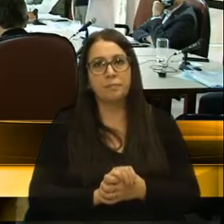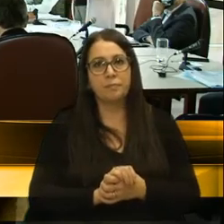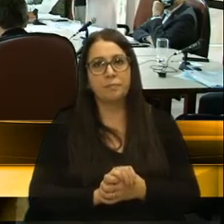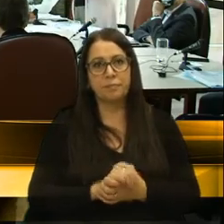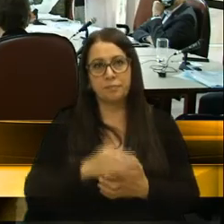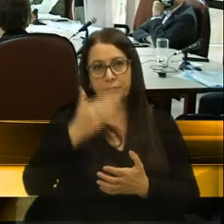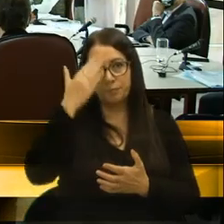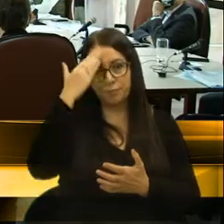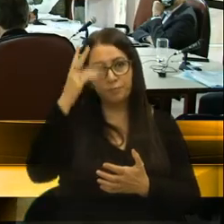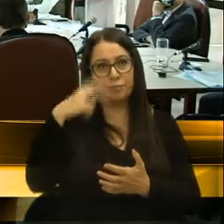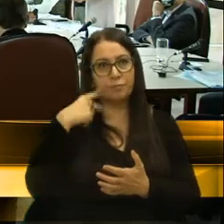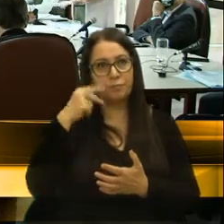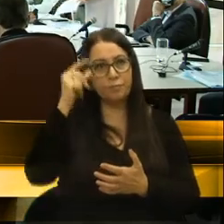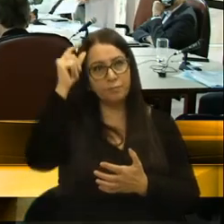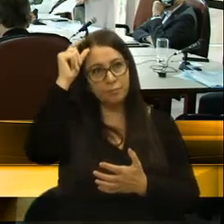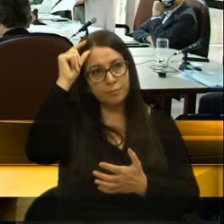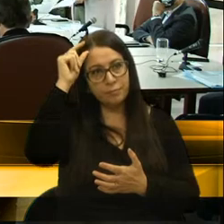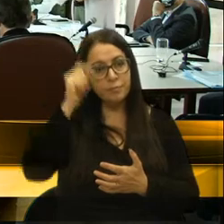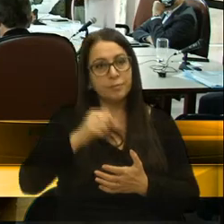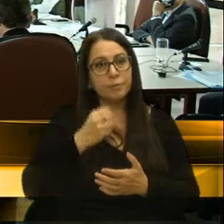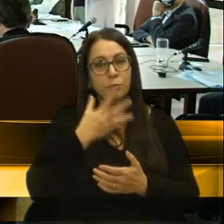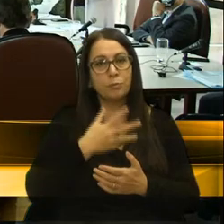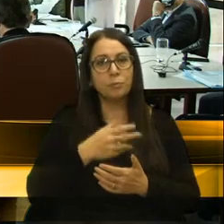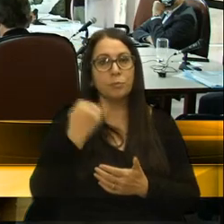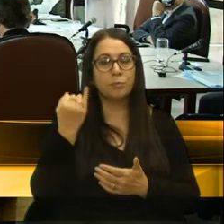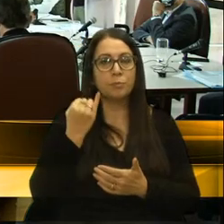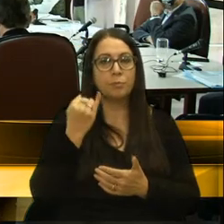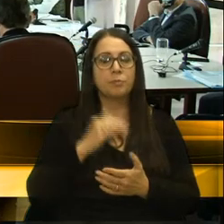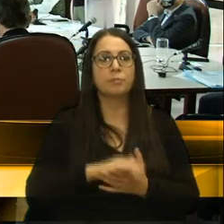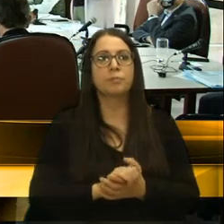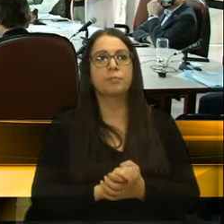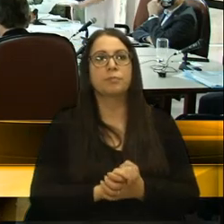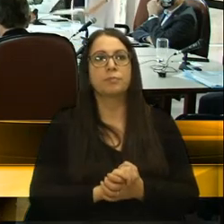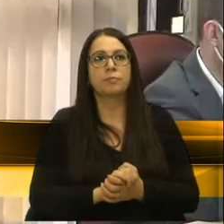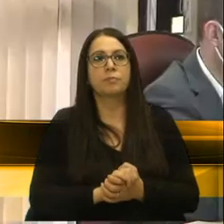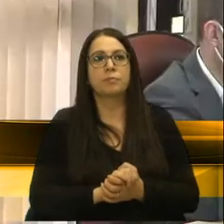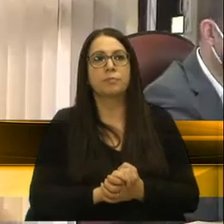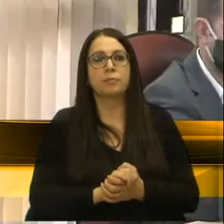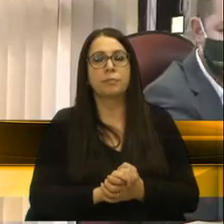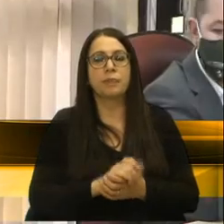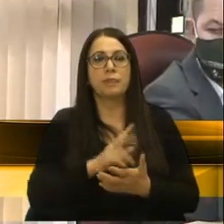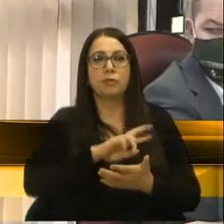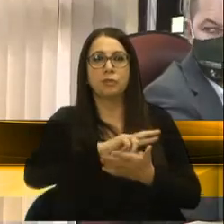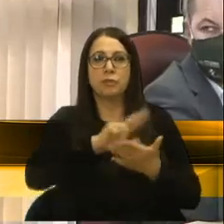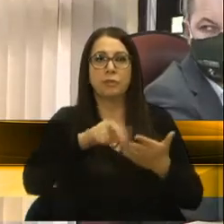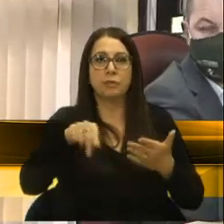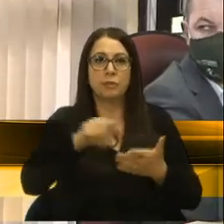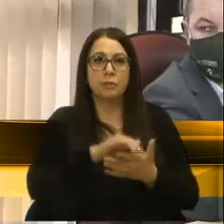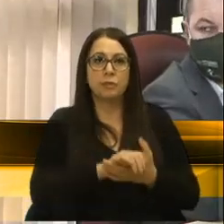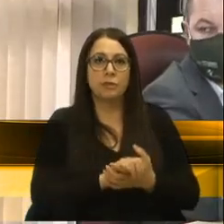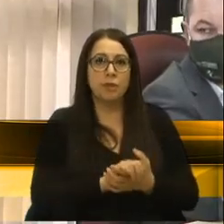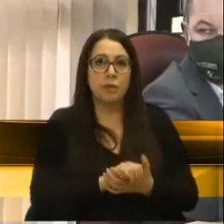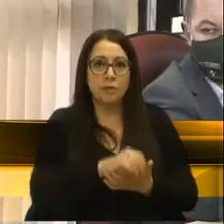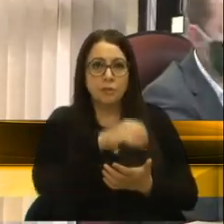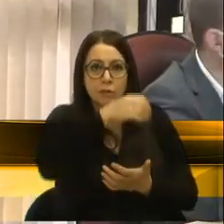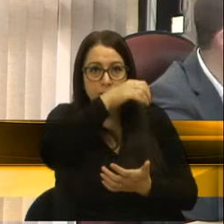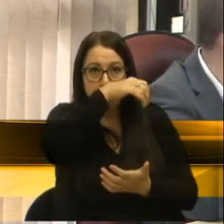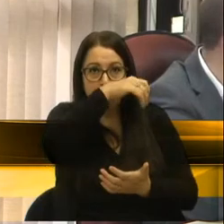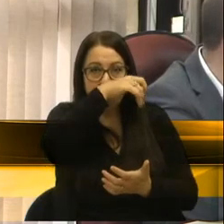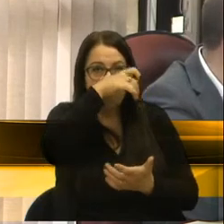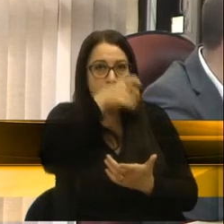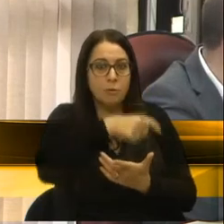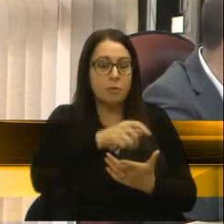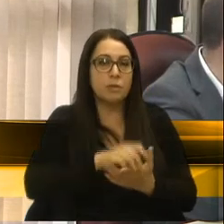Obrigada, vereador Tico. Bom, acho que é importante, acho que tem vários aspectos aqui, o vereador Toigo traz sobre a questão da